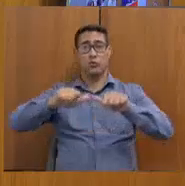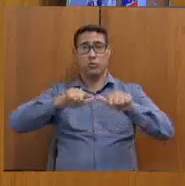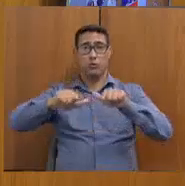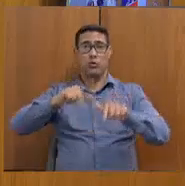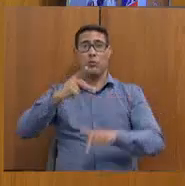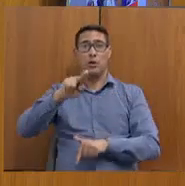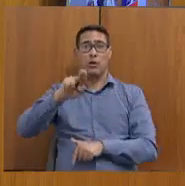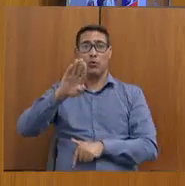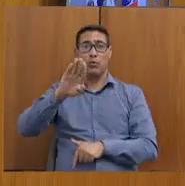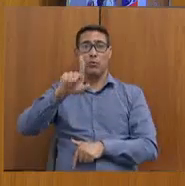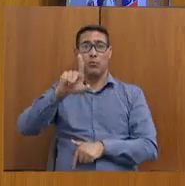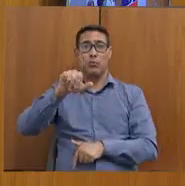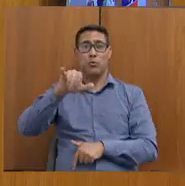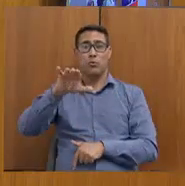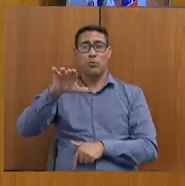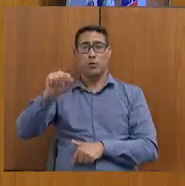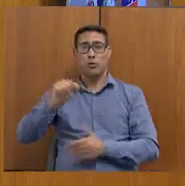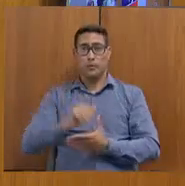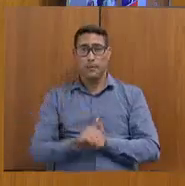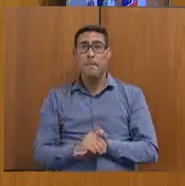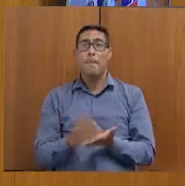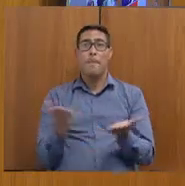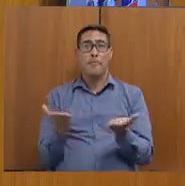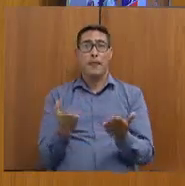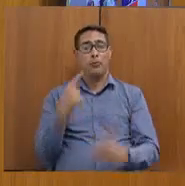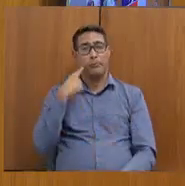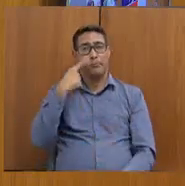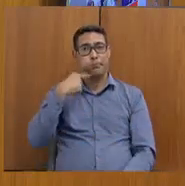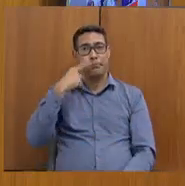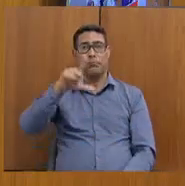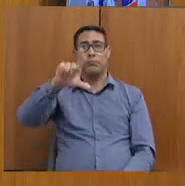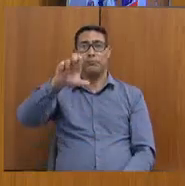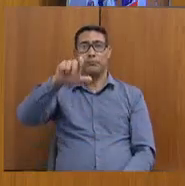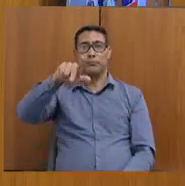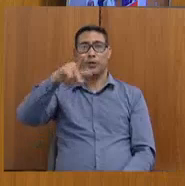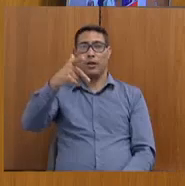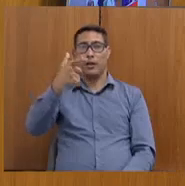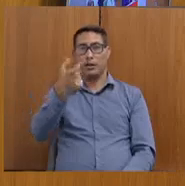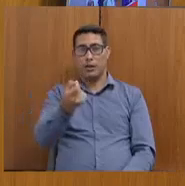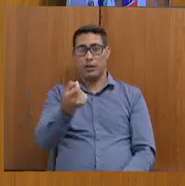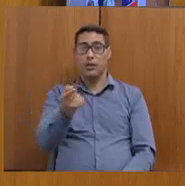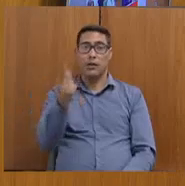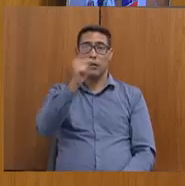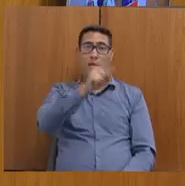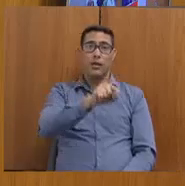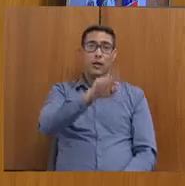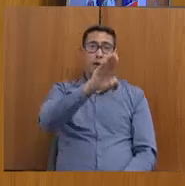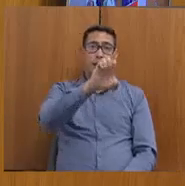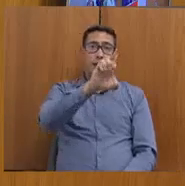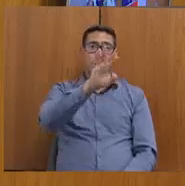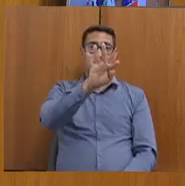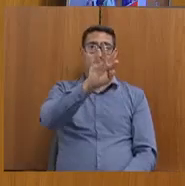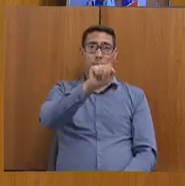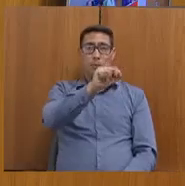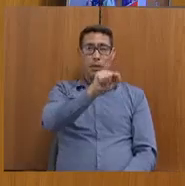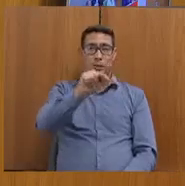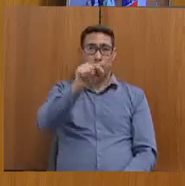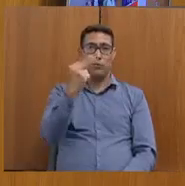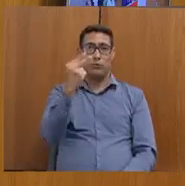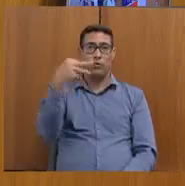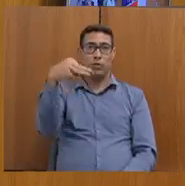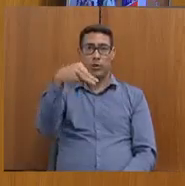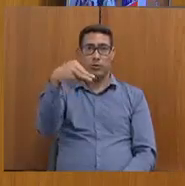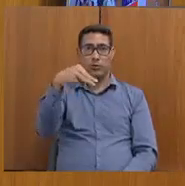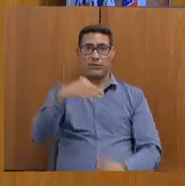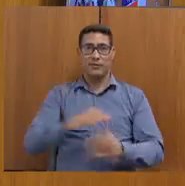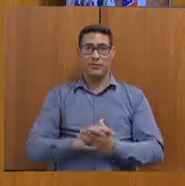Então, passo a palavra à deputada Leninha e Betão para a réplica de dois minutos. Vocês falaram juntos. Pode, de novo, repetir a